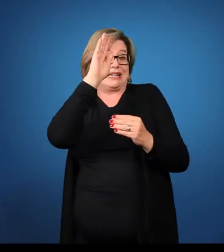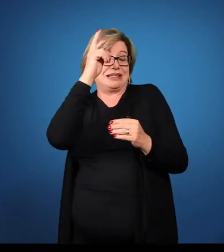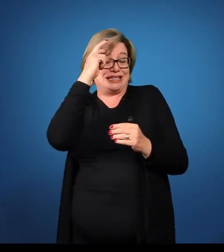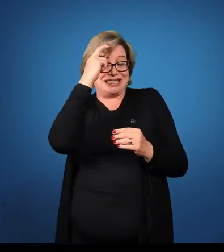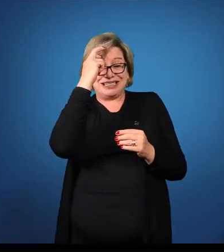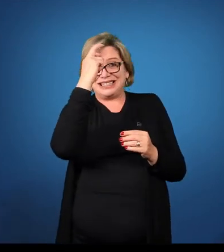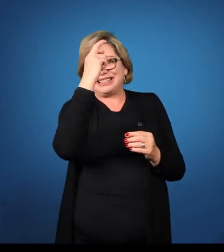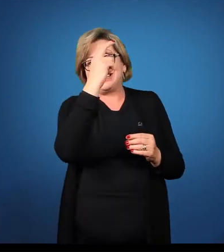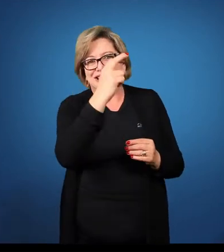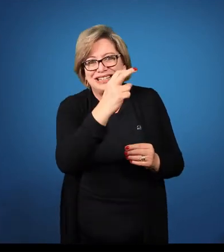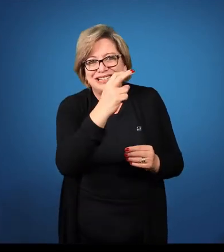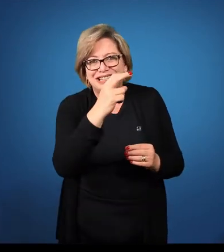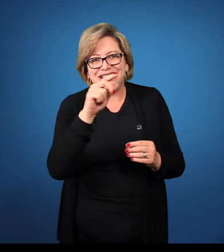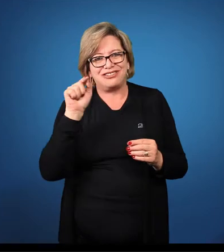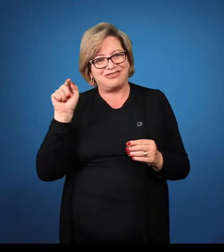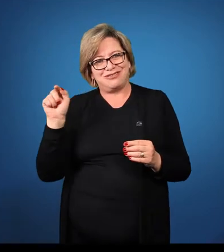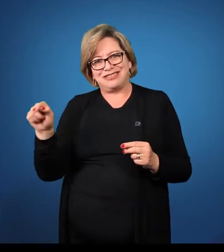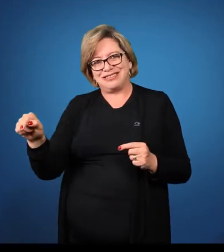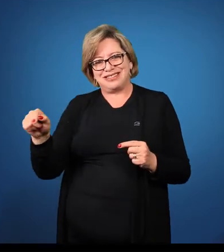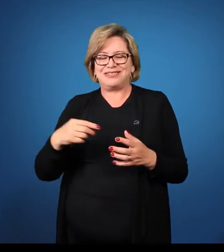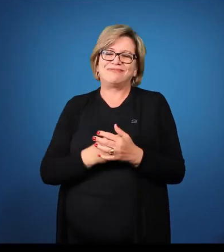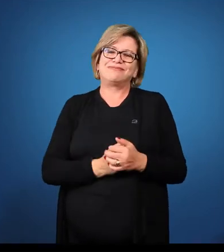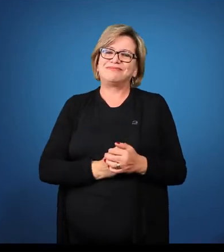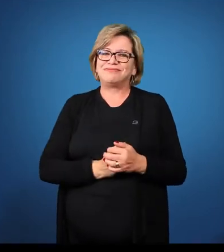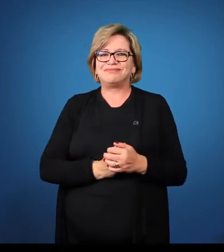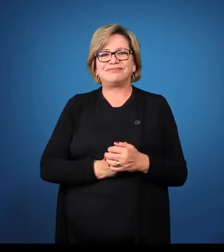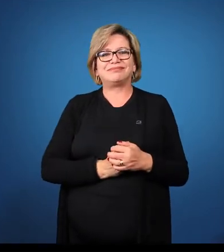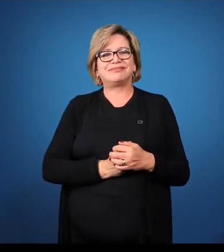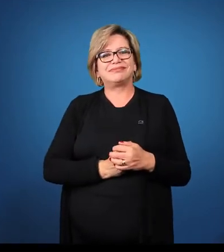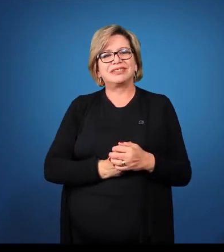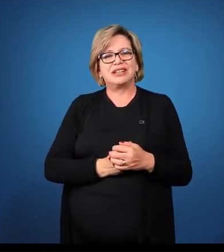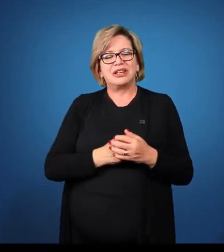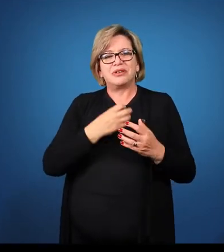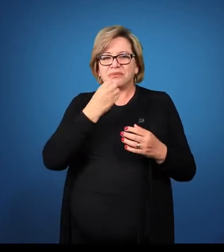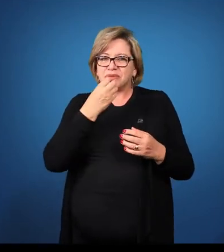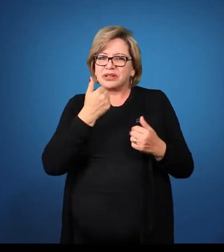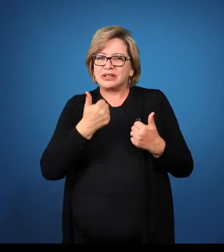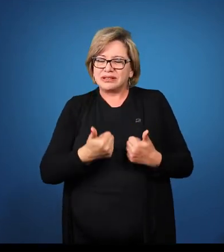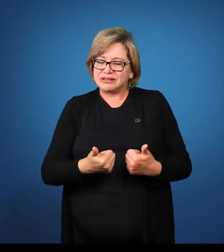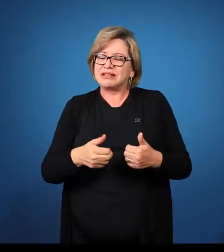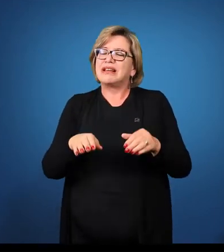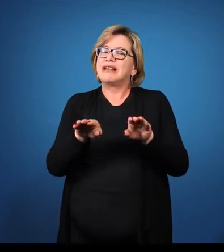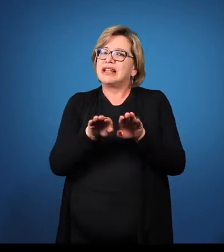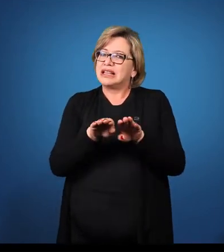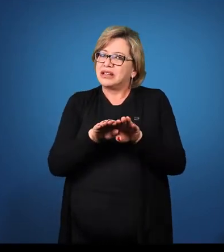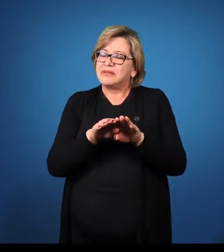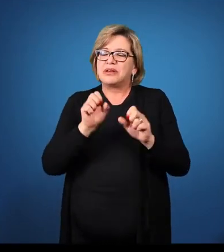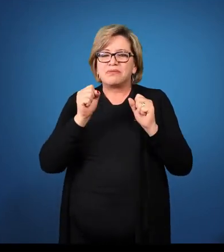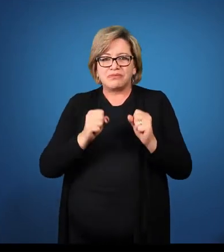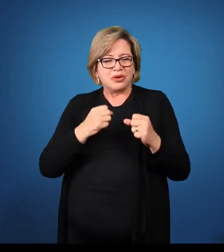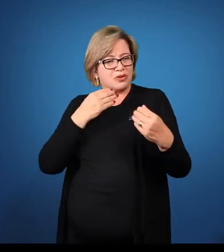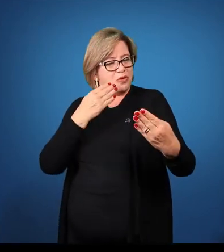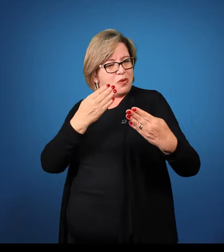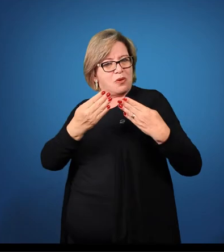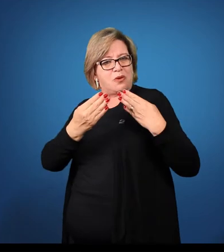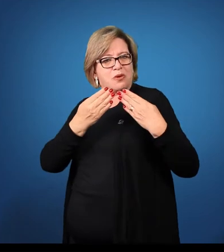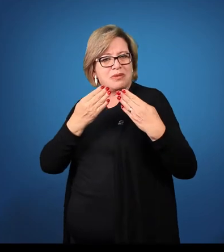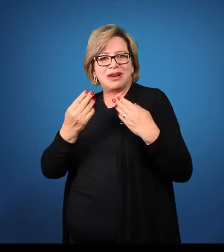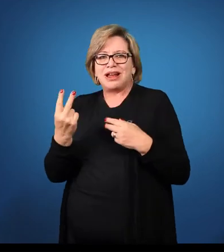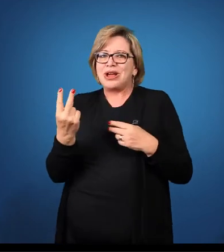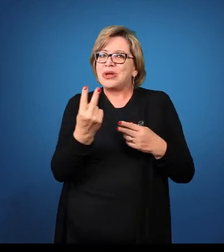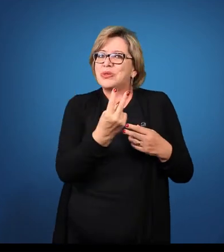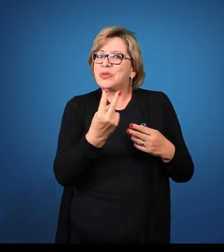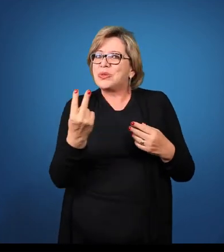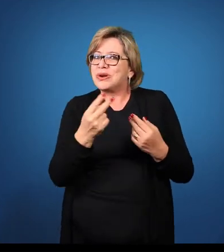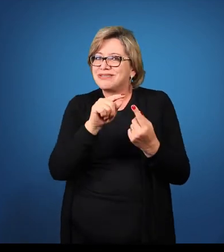inteligente do que o João. Pois bem, eu ainda posso comparar duas